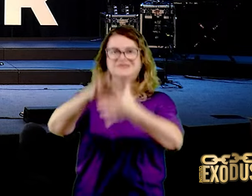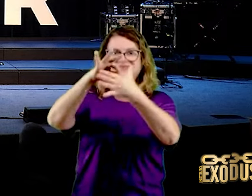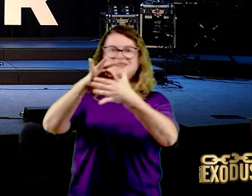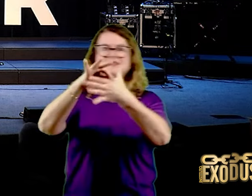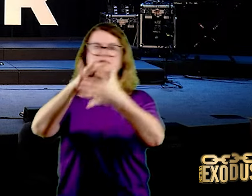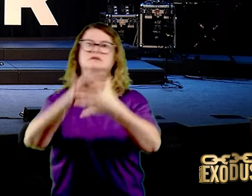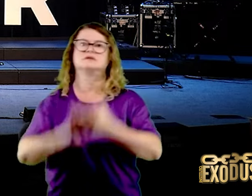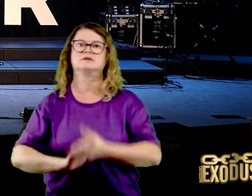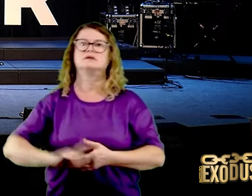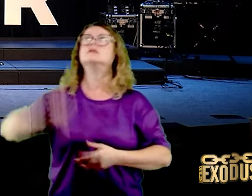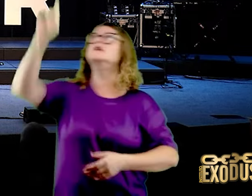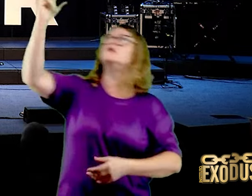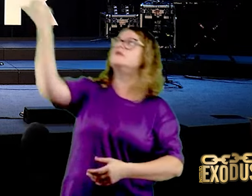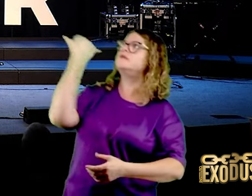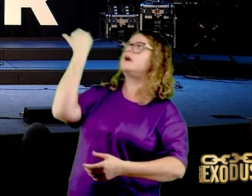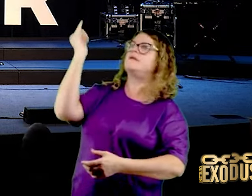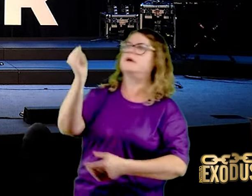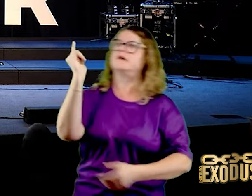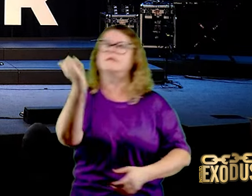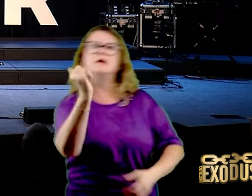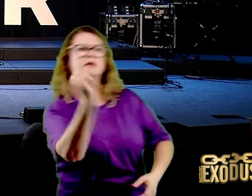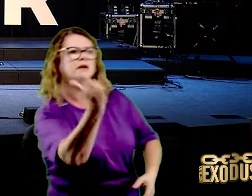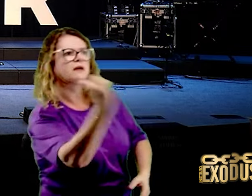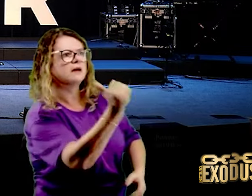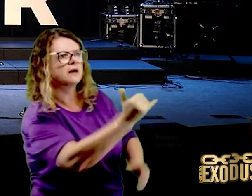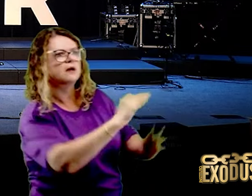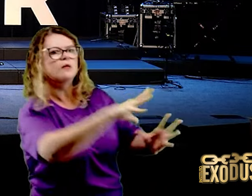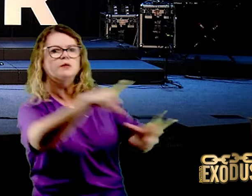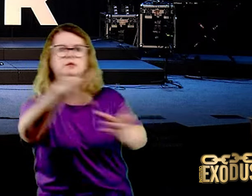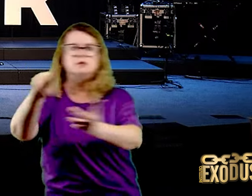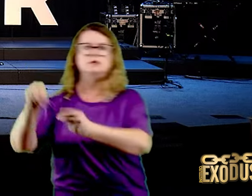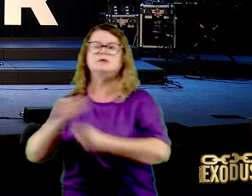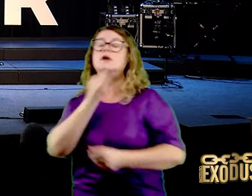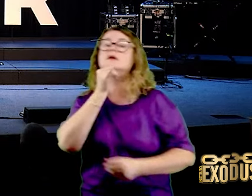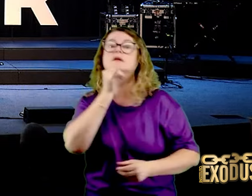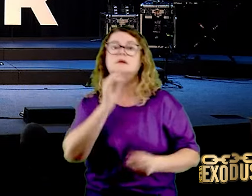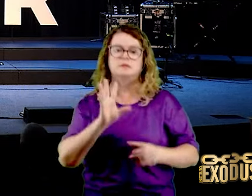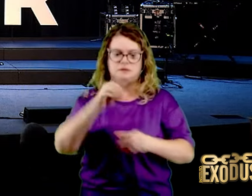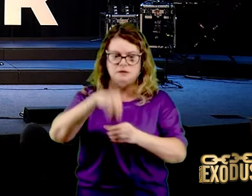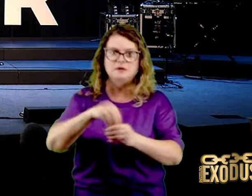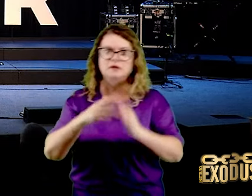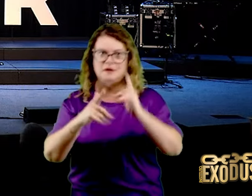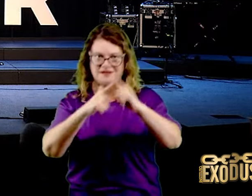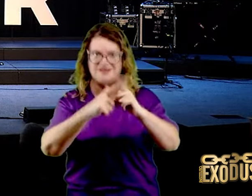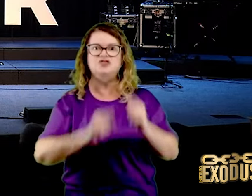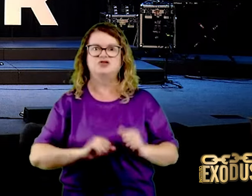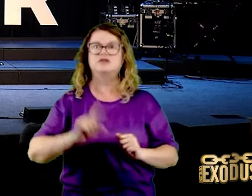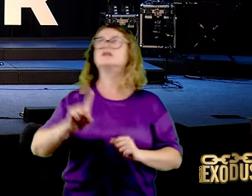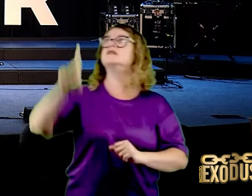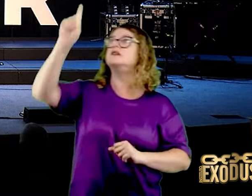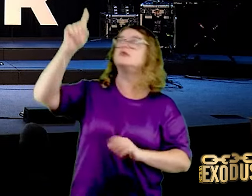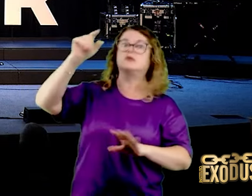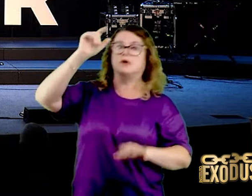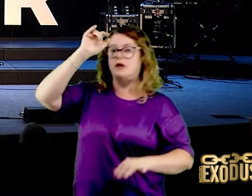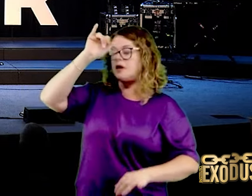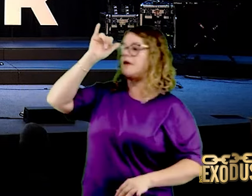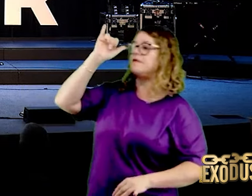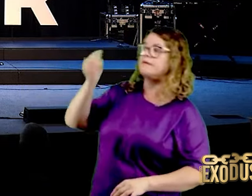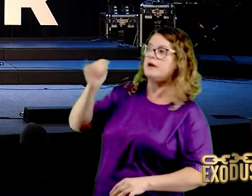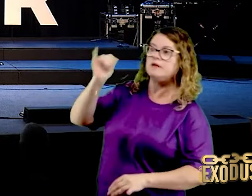fala com todo mundo. Por exemplo, dentro da igreja, Ele dá direção para uma pessoa só, que é o pastor da igreja.